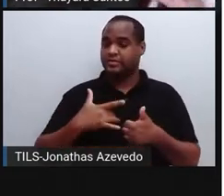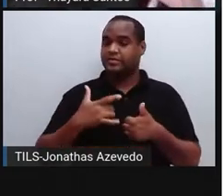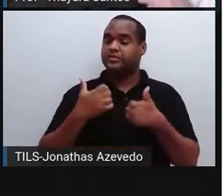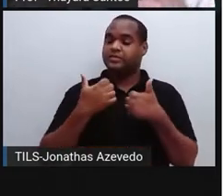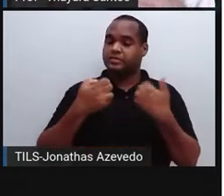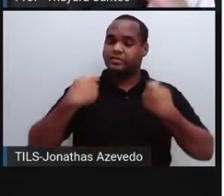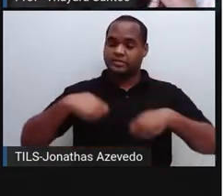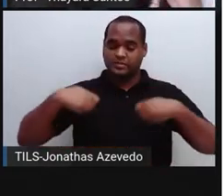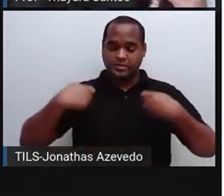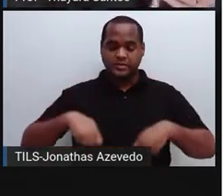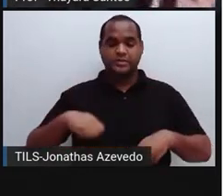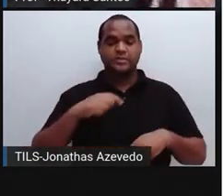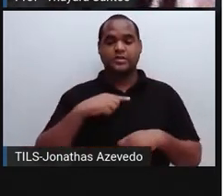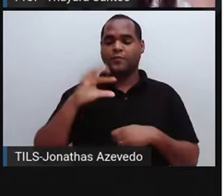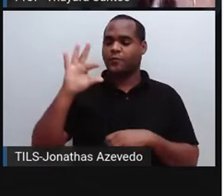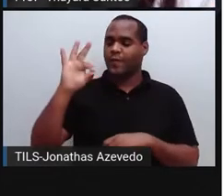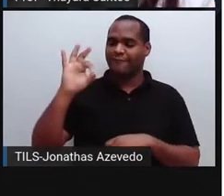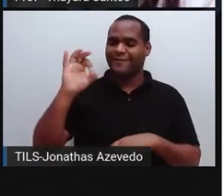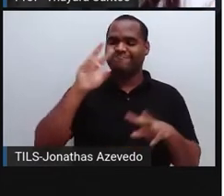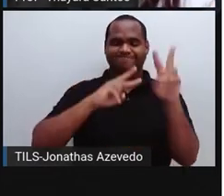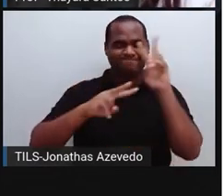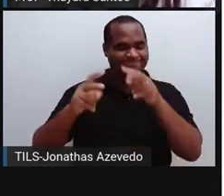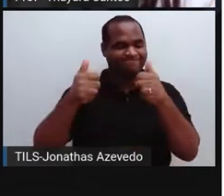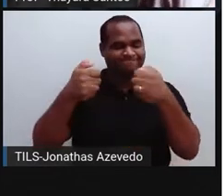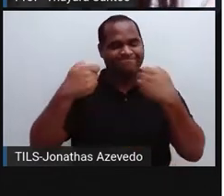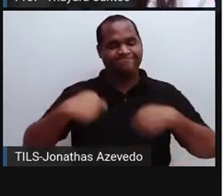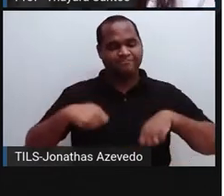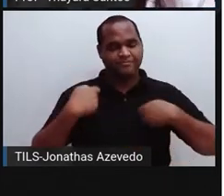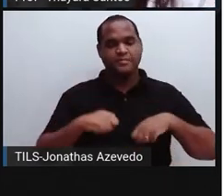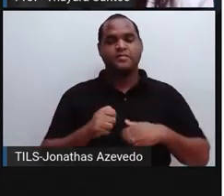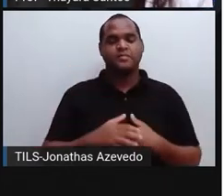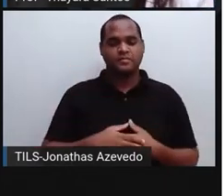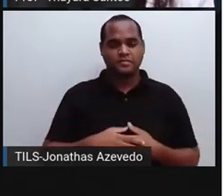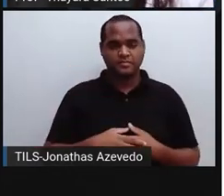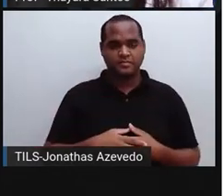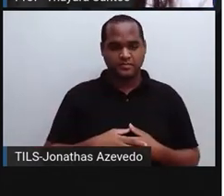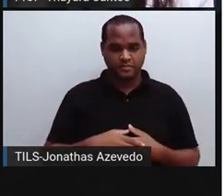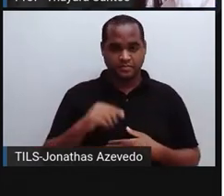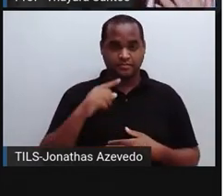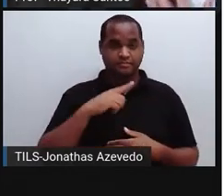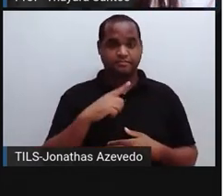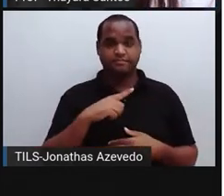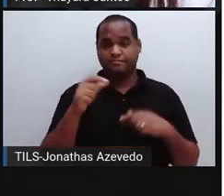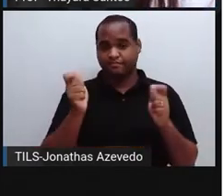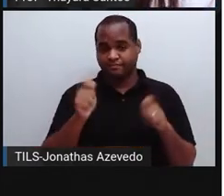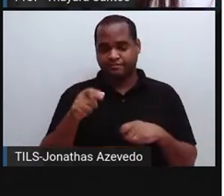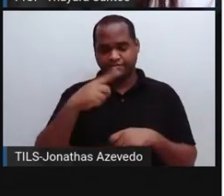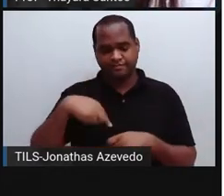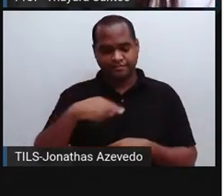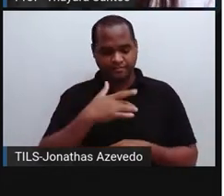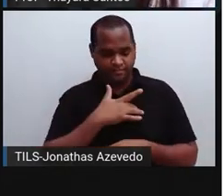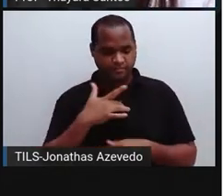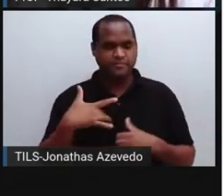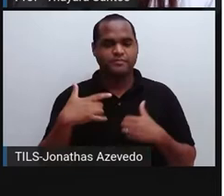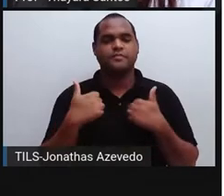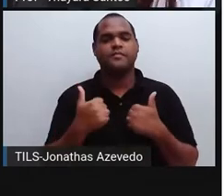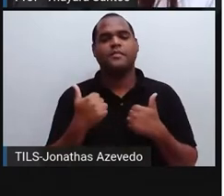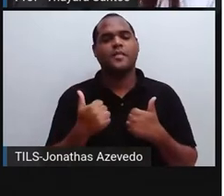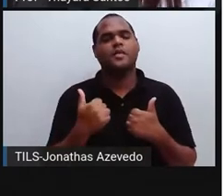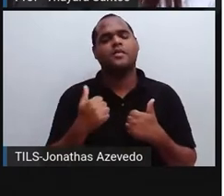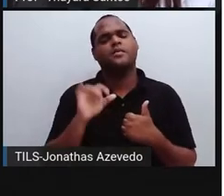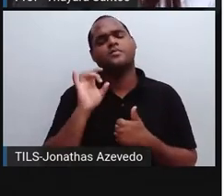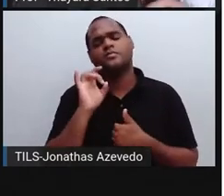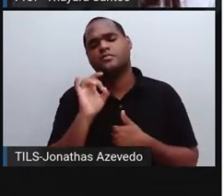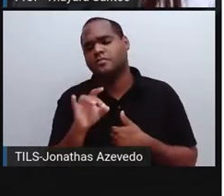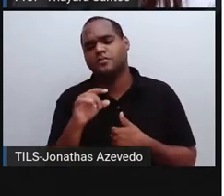gente precisa ter uma umidade relativa do ar também adequada. Tem um mínimo dela para a gente conseguir ficar bem. E